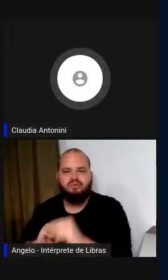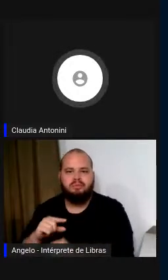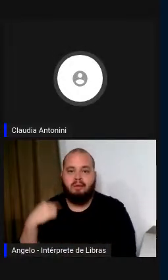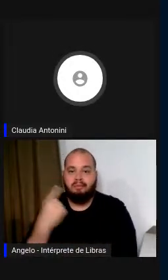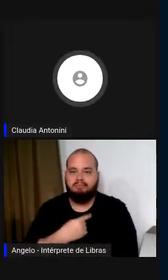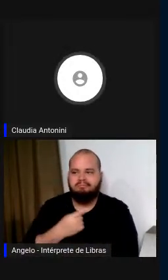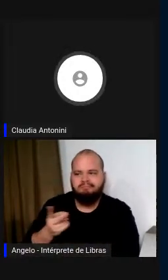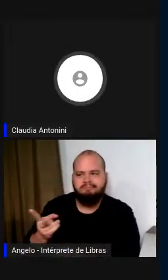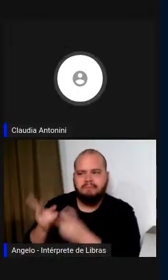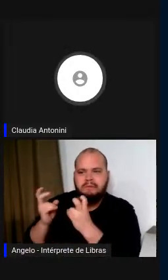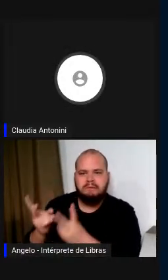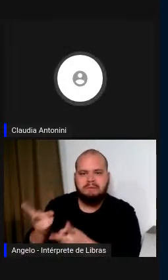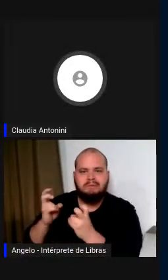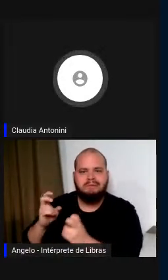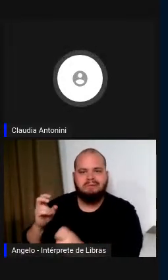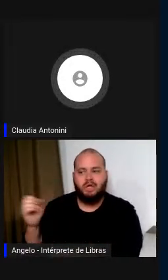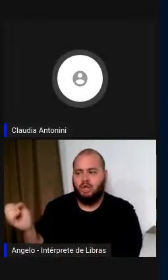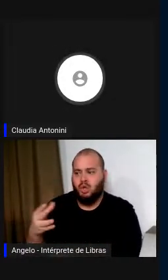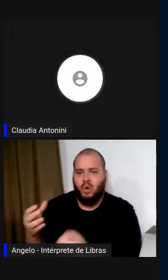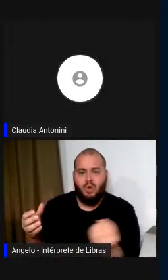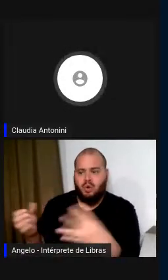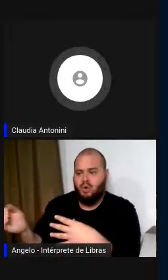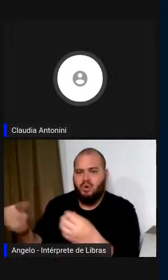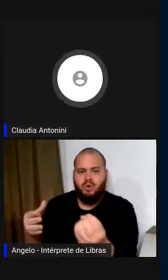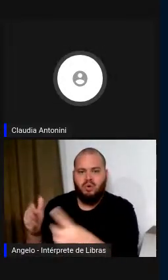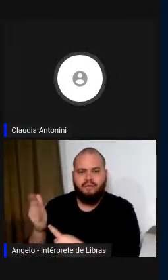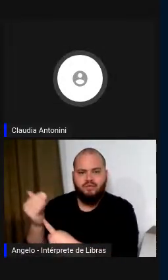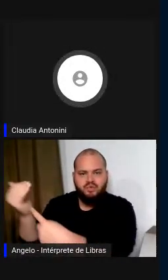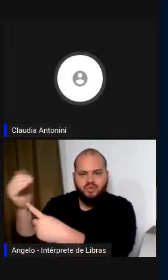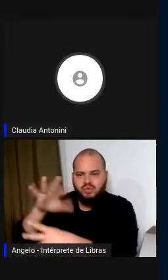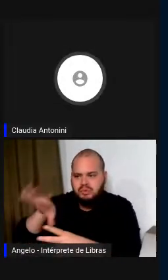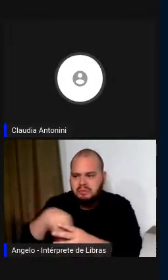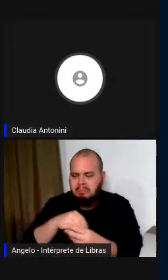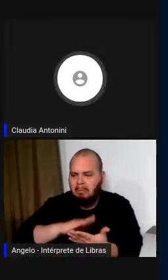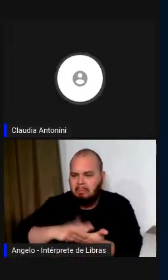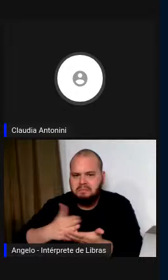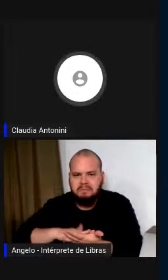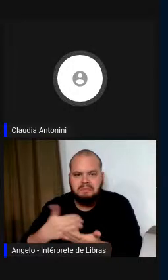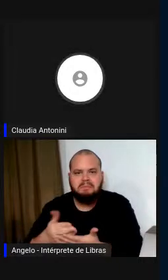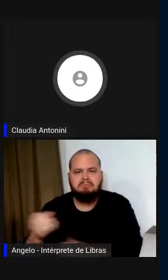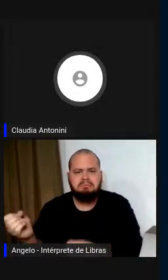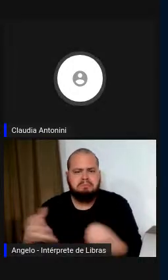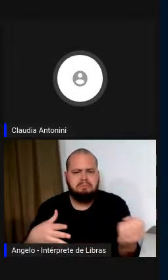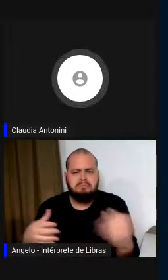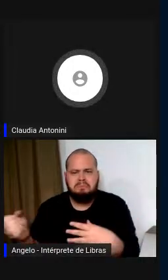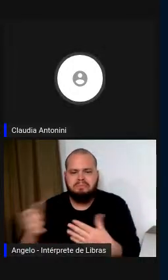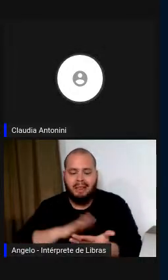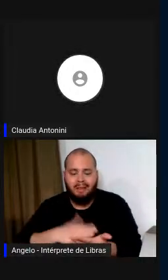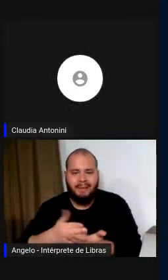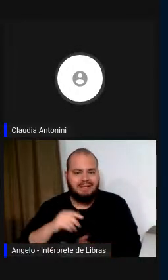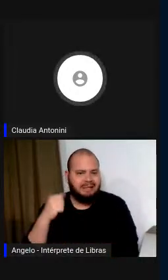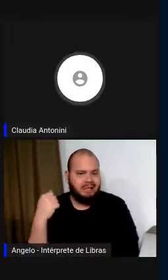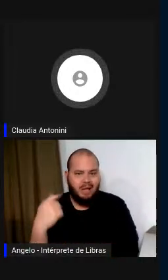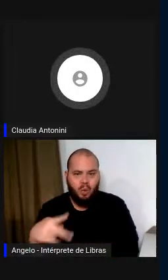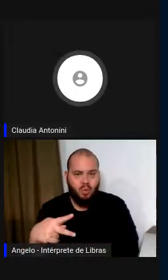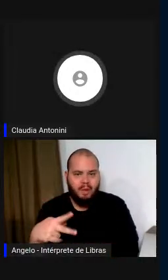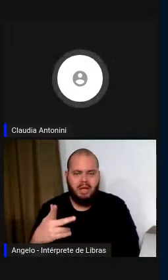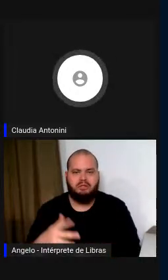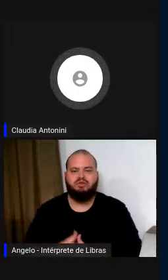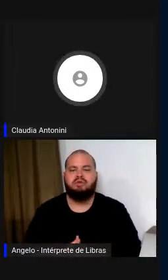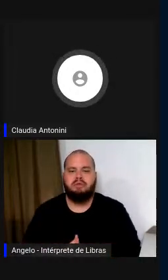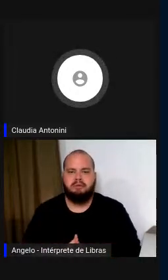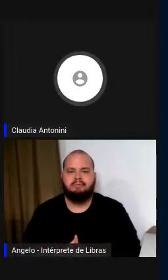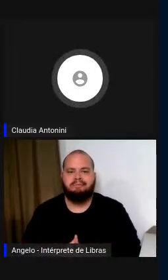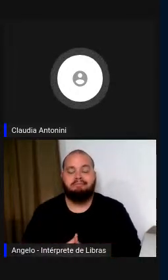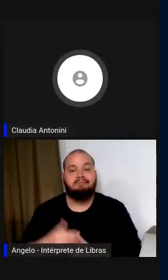a inserção de novos instrumentos, a presença da interpretação automática e assim por diante, que um pouco de